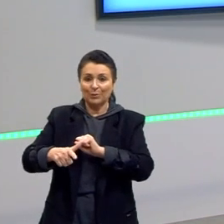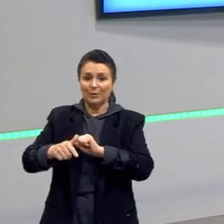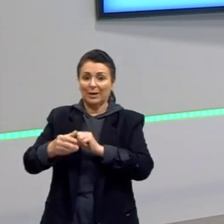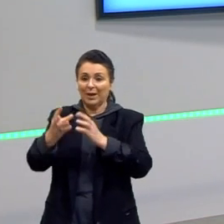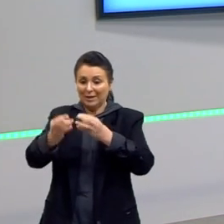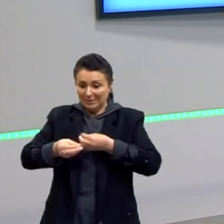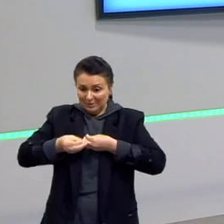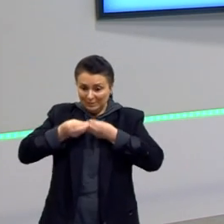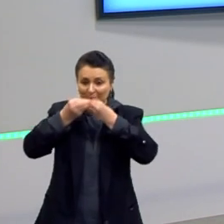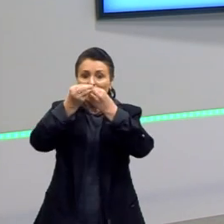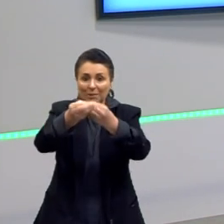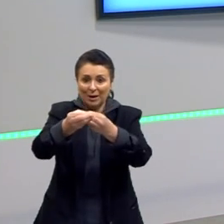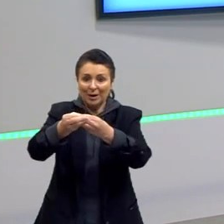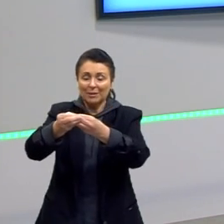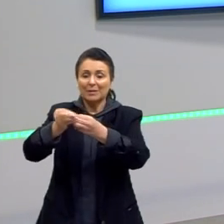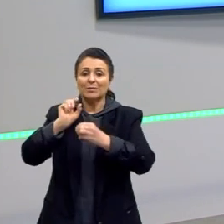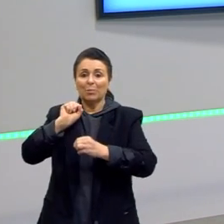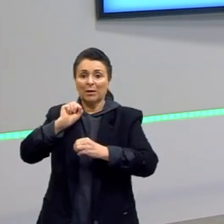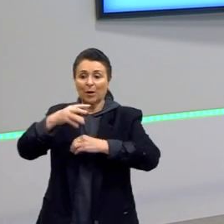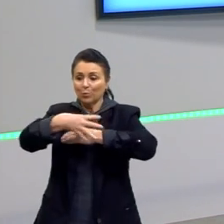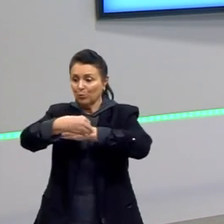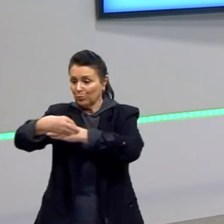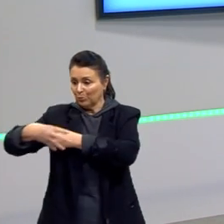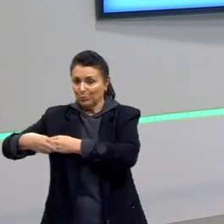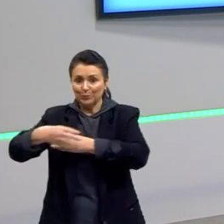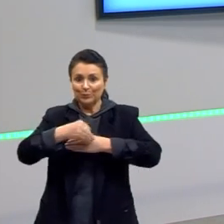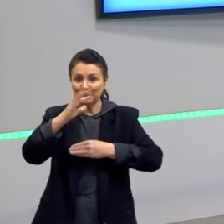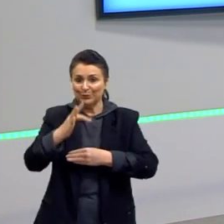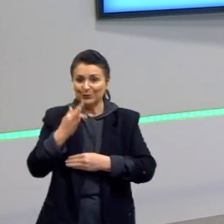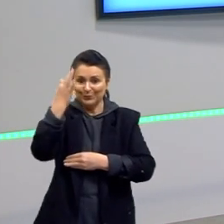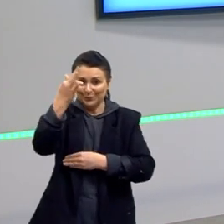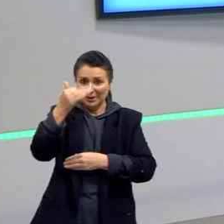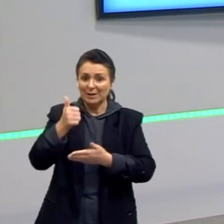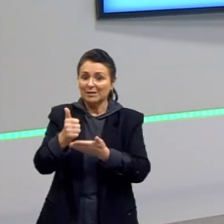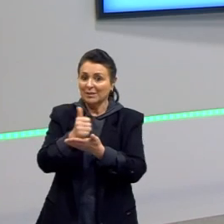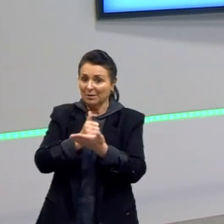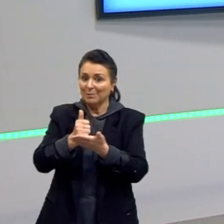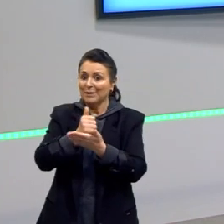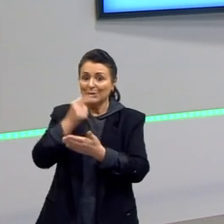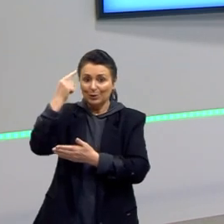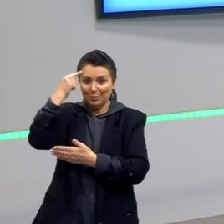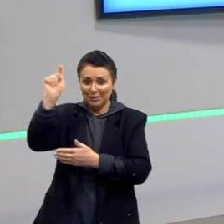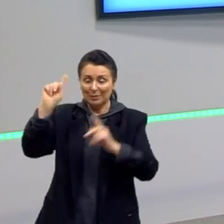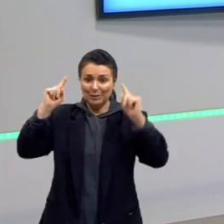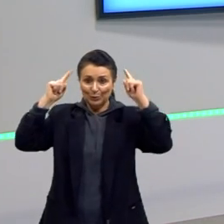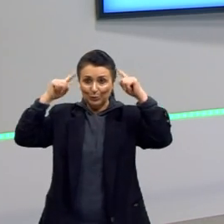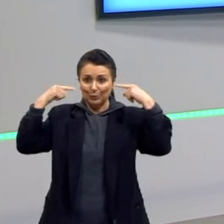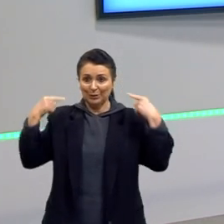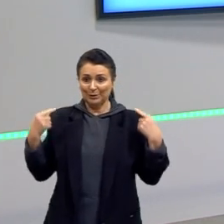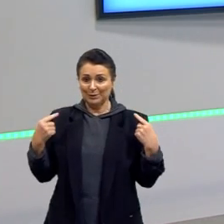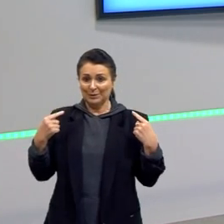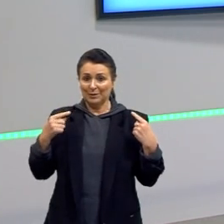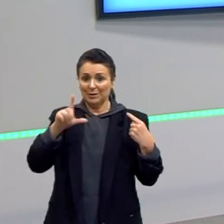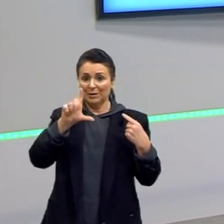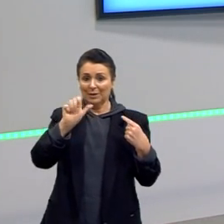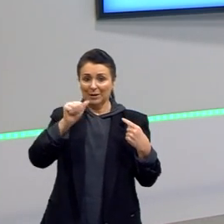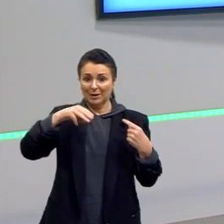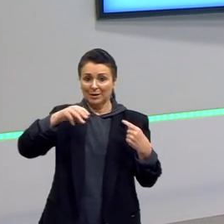Todinhas. Então, essa é a base, então, do pensamento de Lamarck, do Lamarckismo.